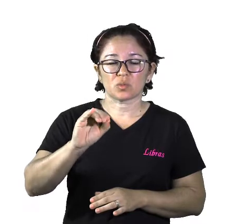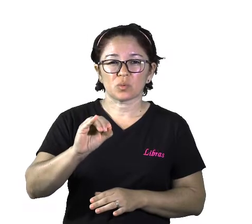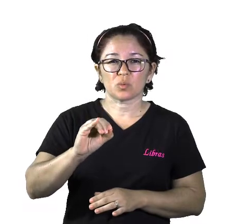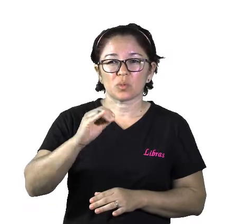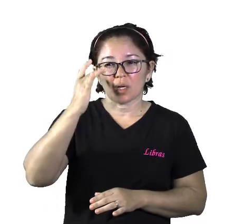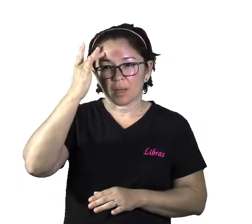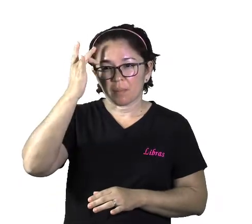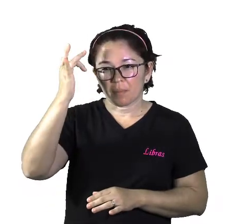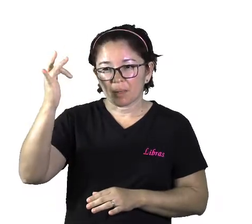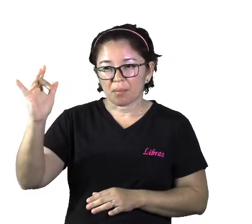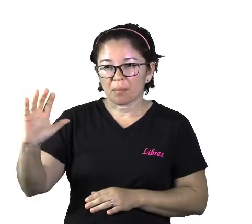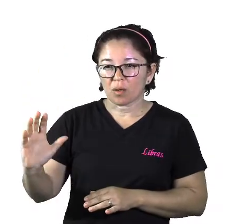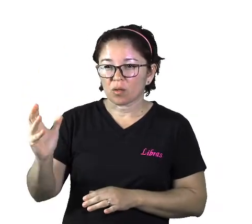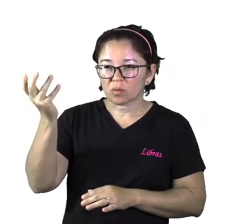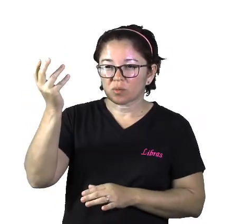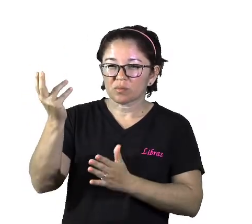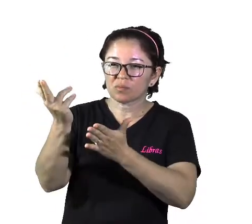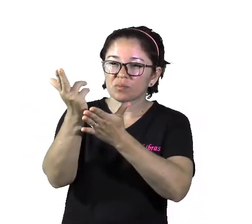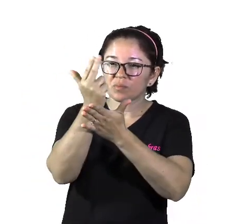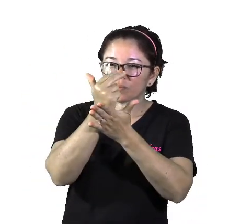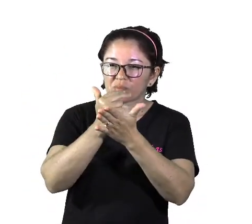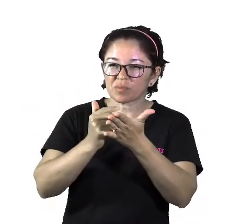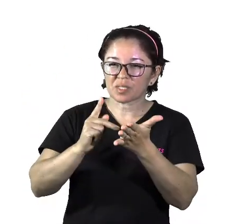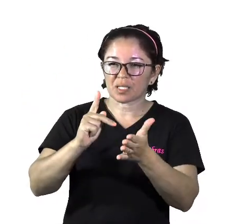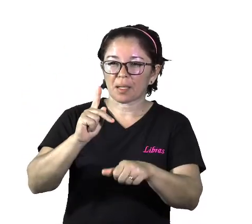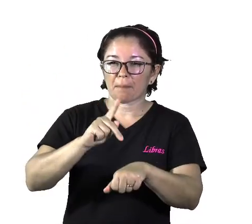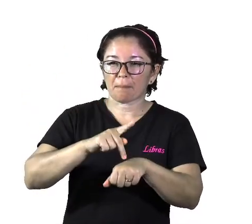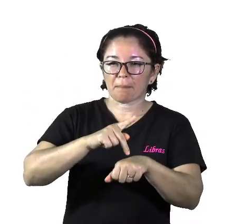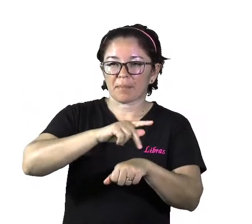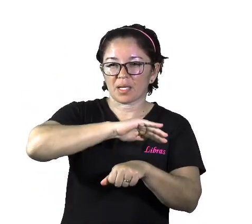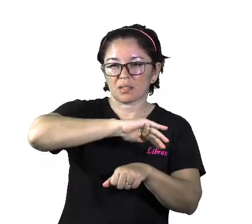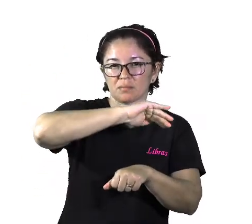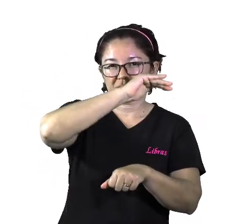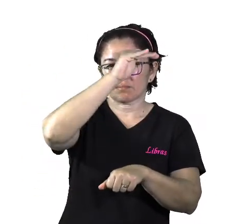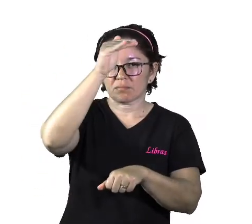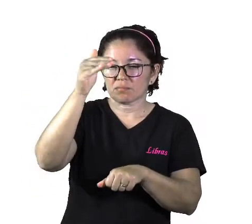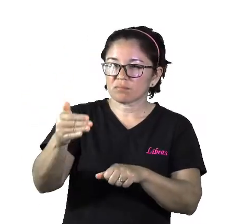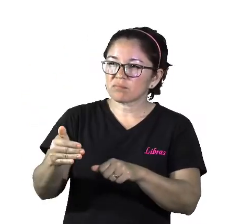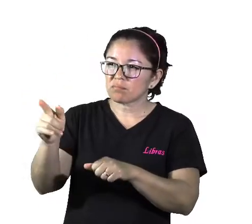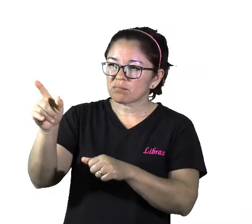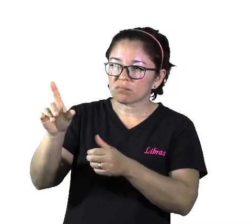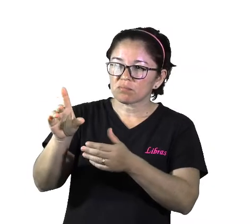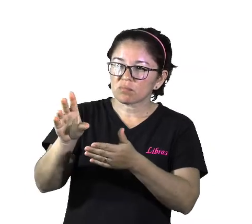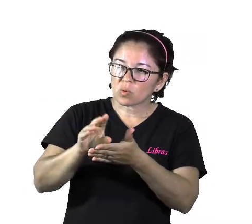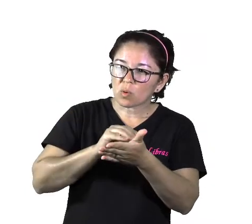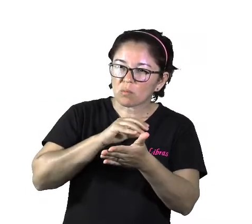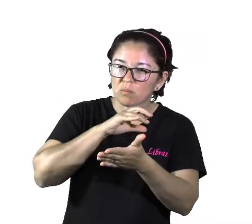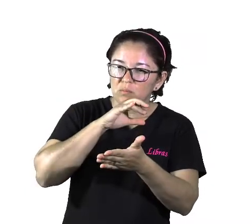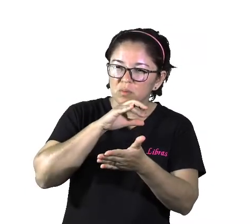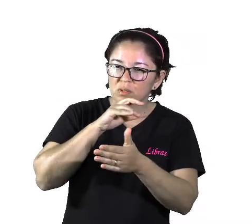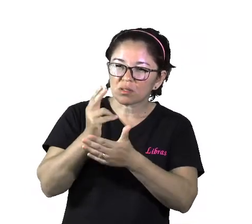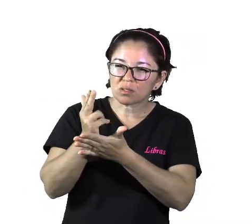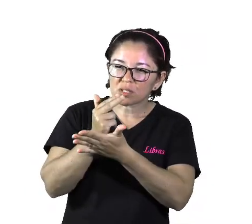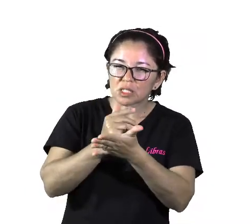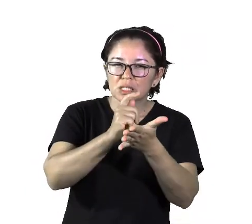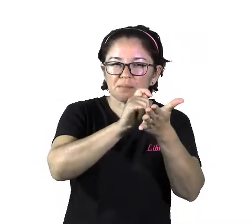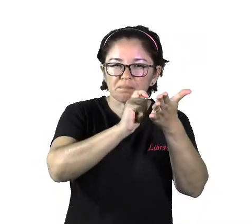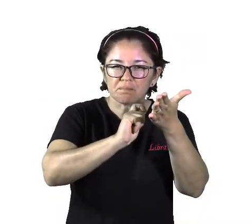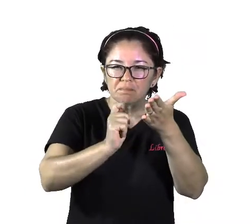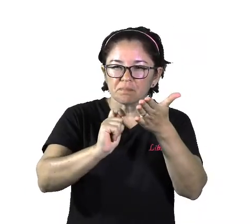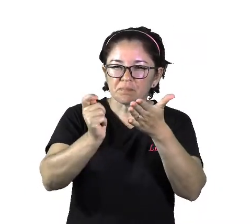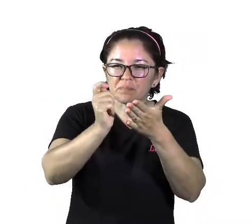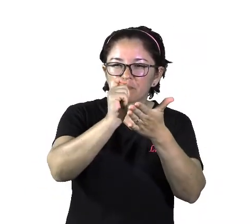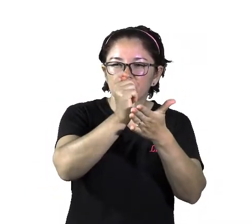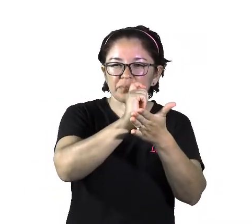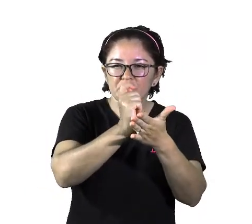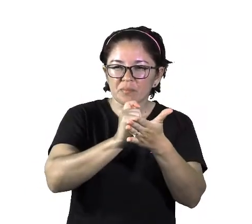meio de pictogramas. Os homens ainda viviam nas cavernas e esses pictogramas, eles representavam de fato